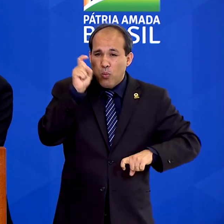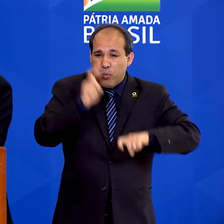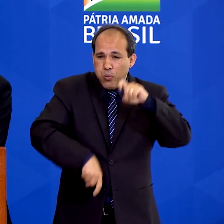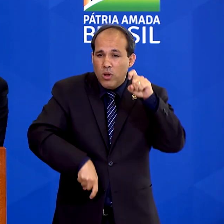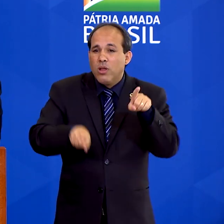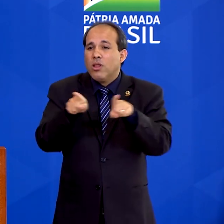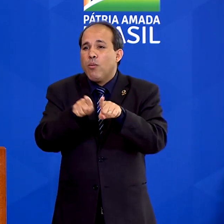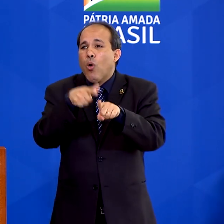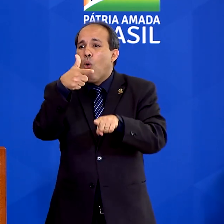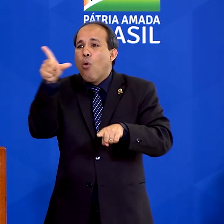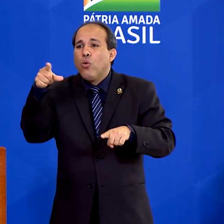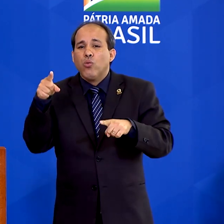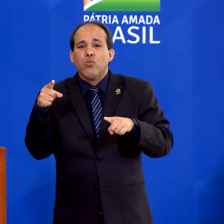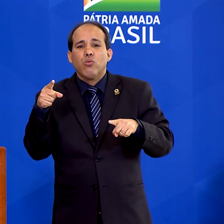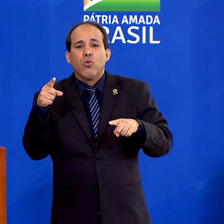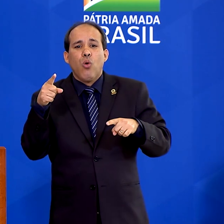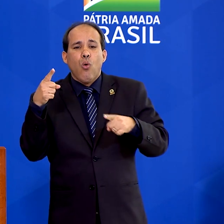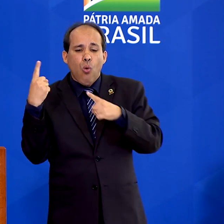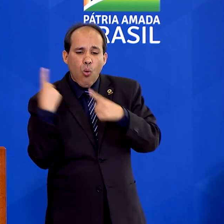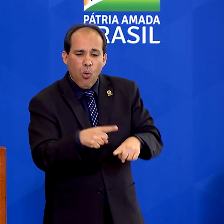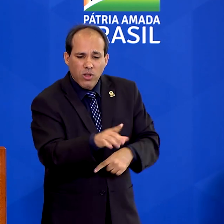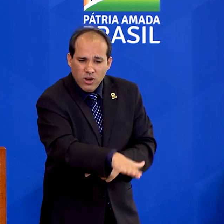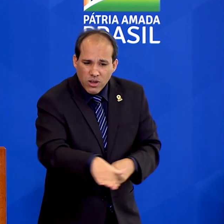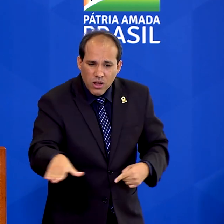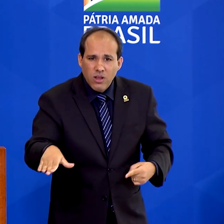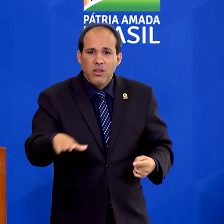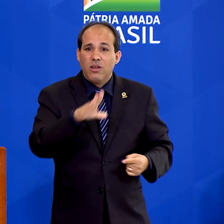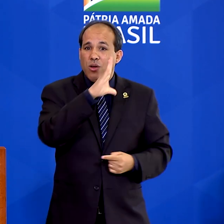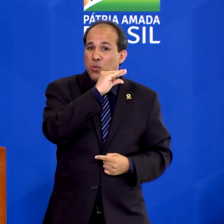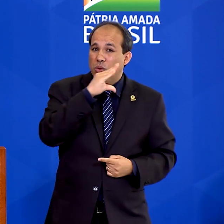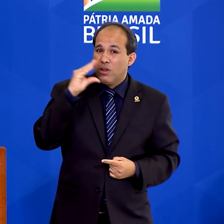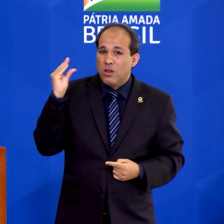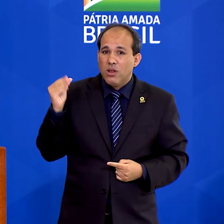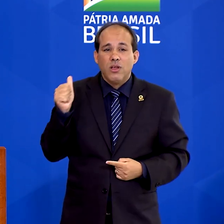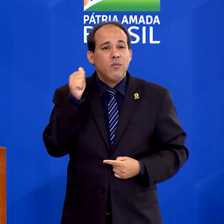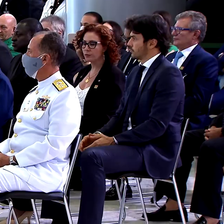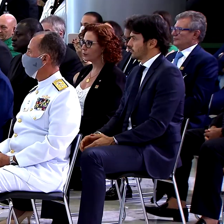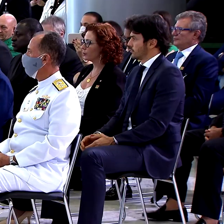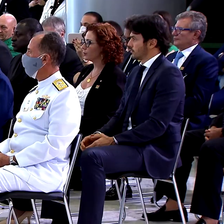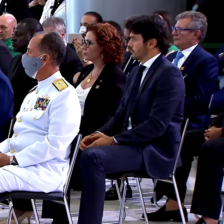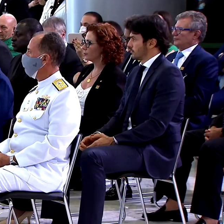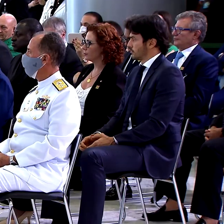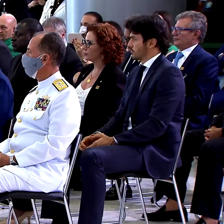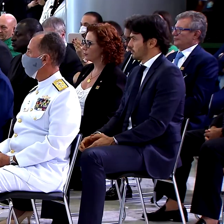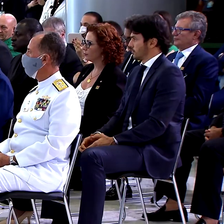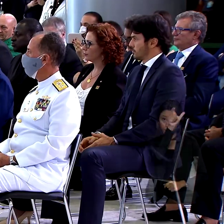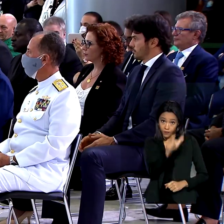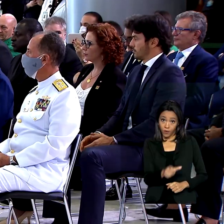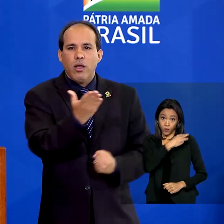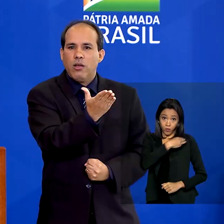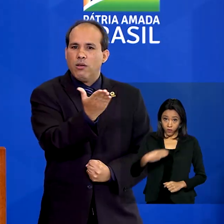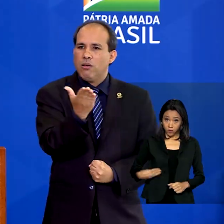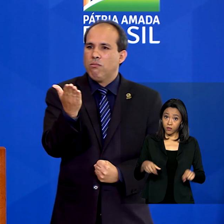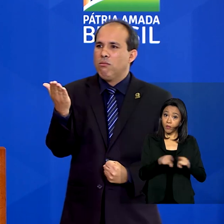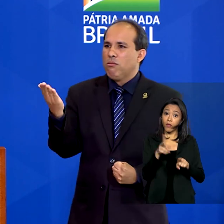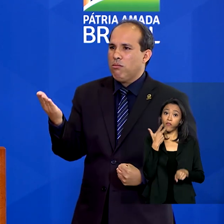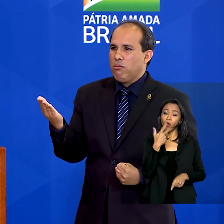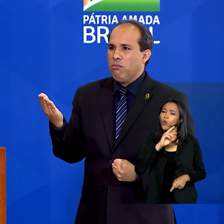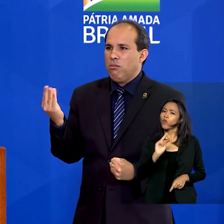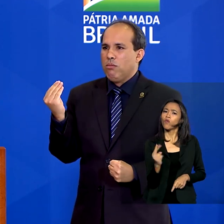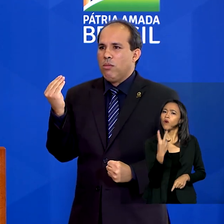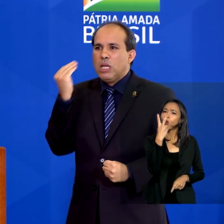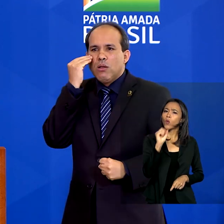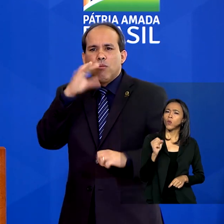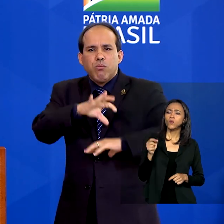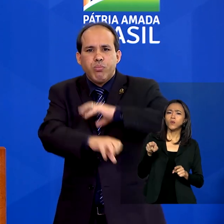cometidos contra a criança, o adolescente e a mulher. O ministro também destacou a importância de valorizar